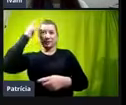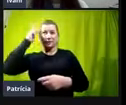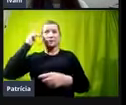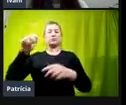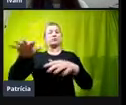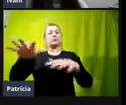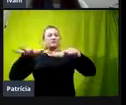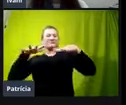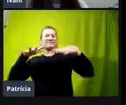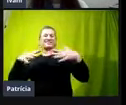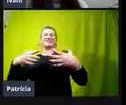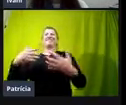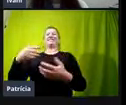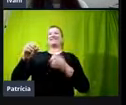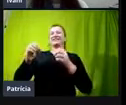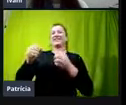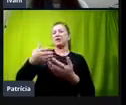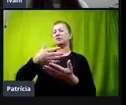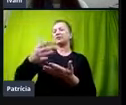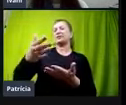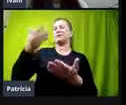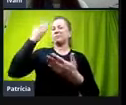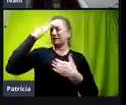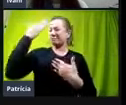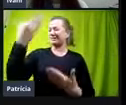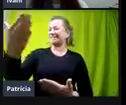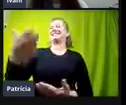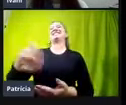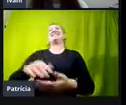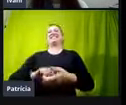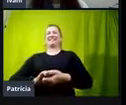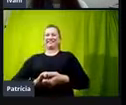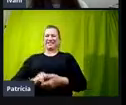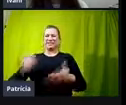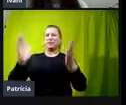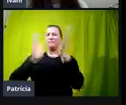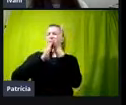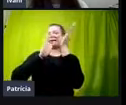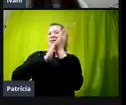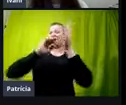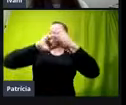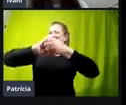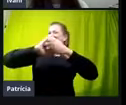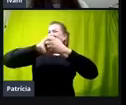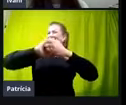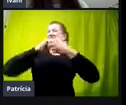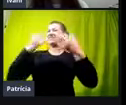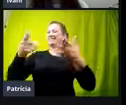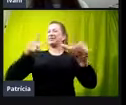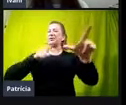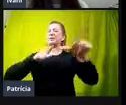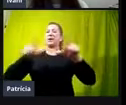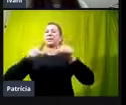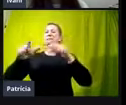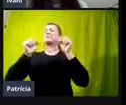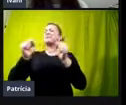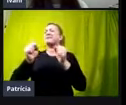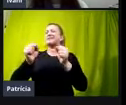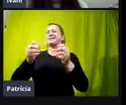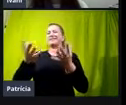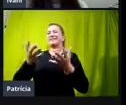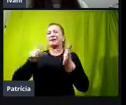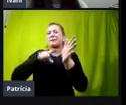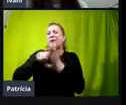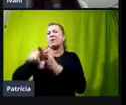trabalho, né, parabenizando, se alguém tiver alguma pergunta, gente, aproveitem, ótima